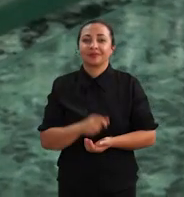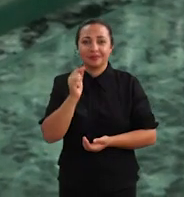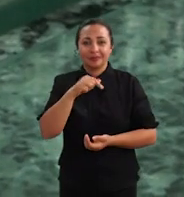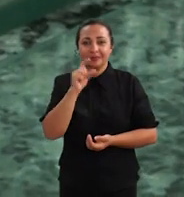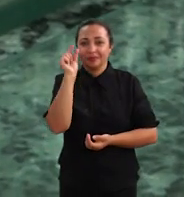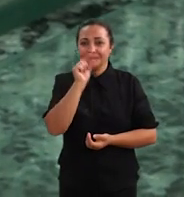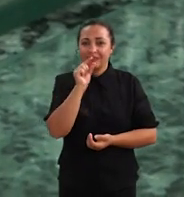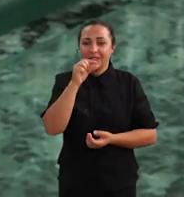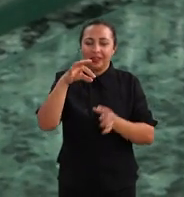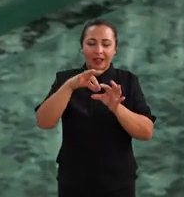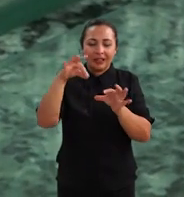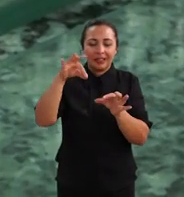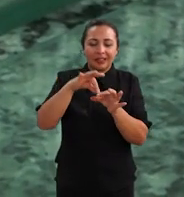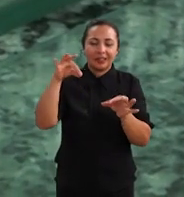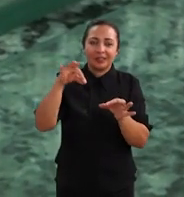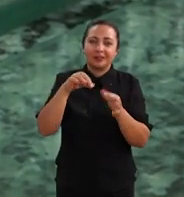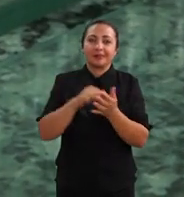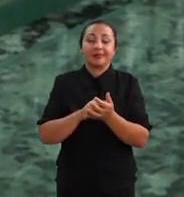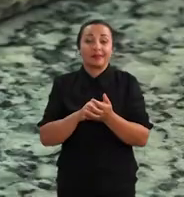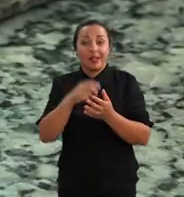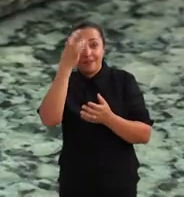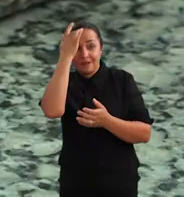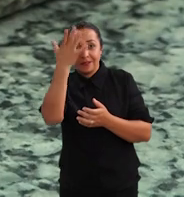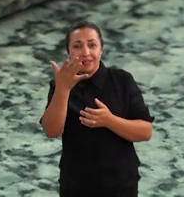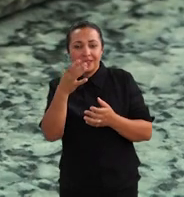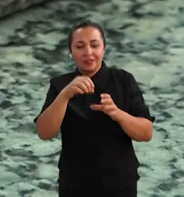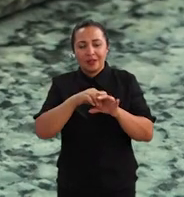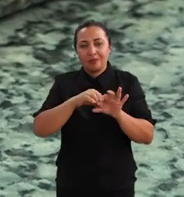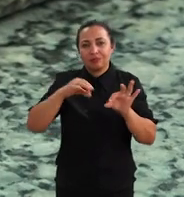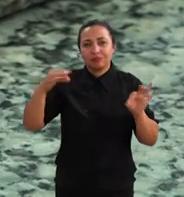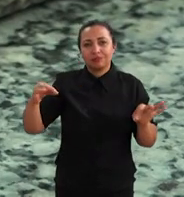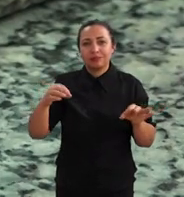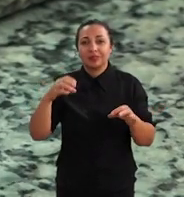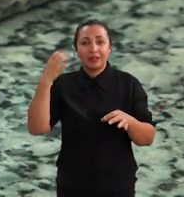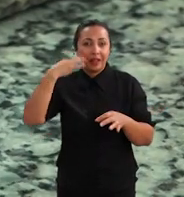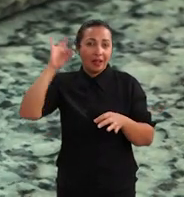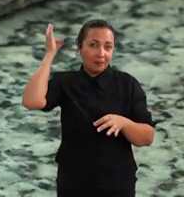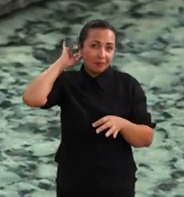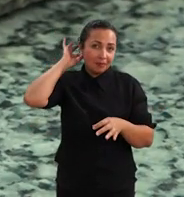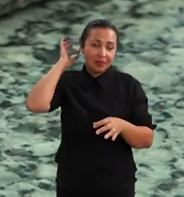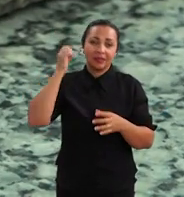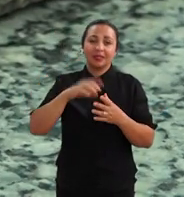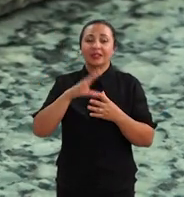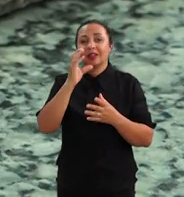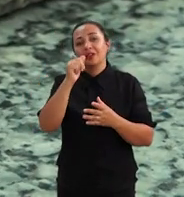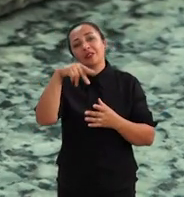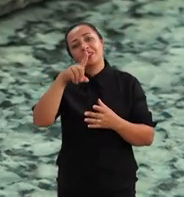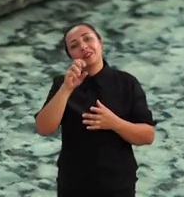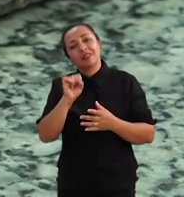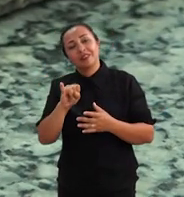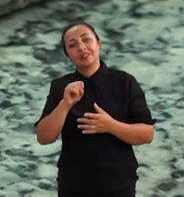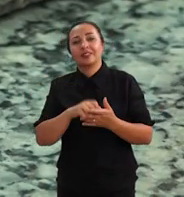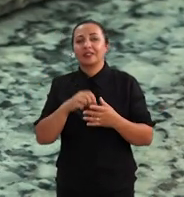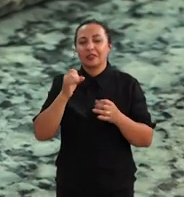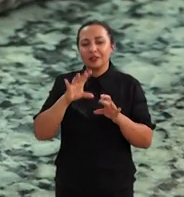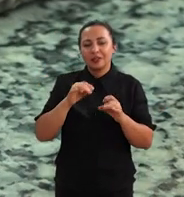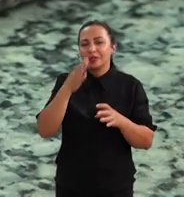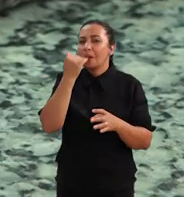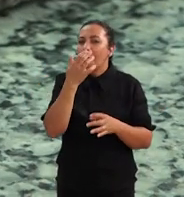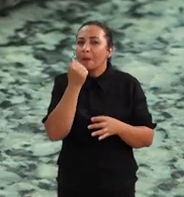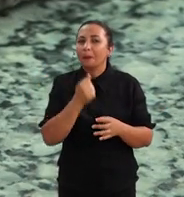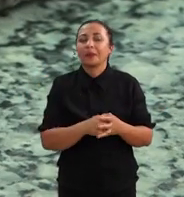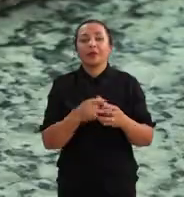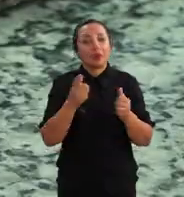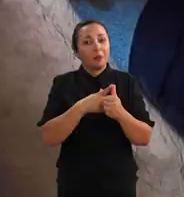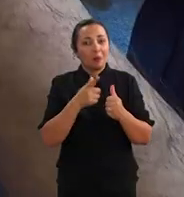Essa pequena tira de isopor facilita a saída da abelha da cúpula e o candy serve para alimentar o inseto